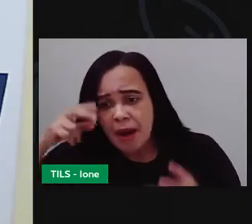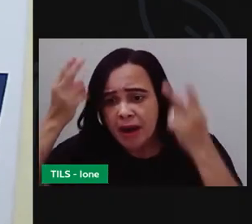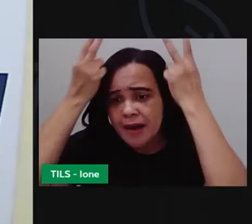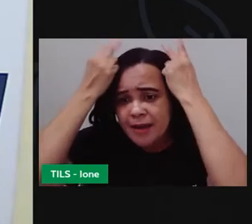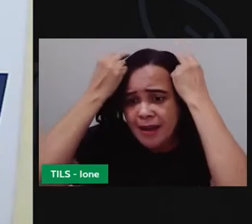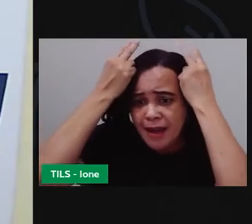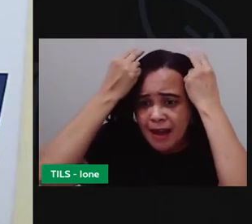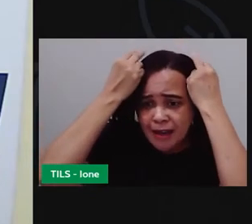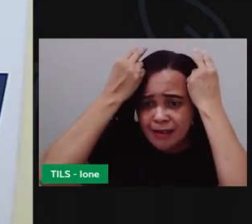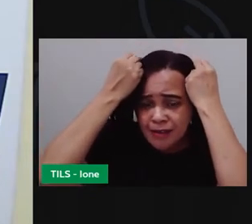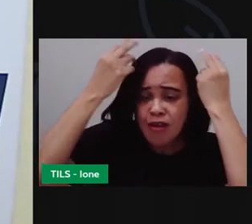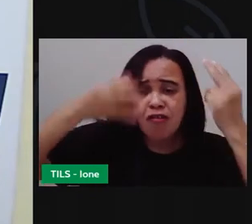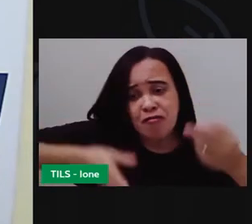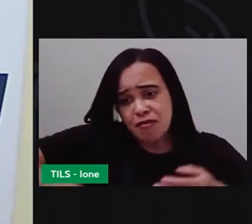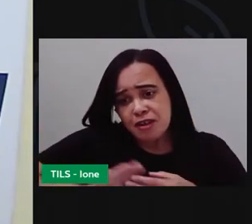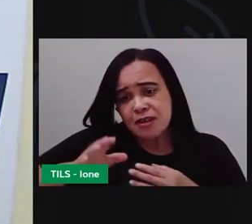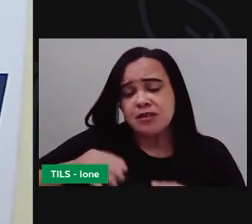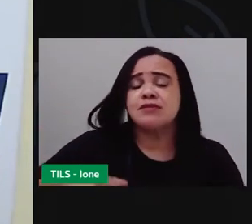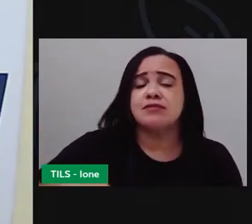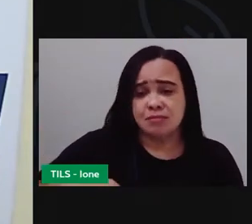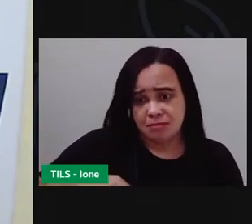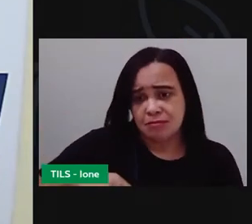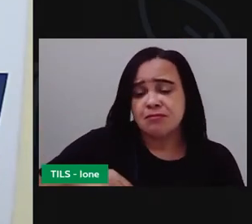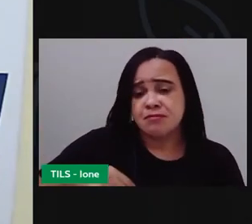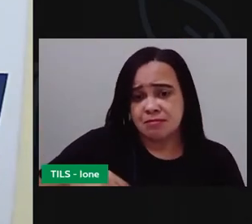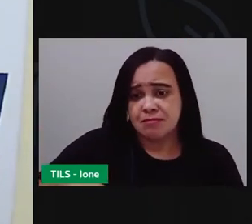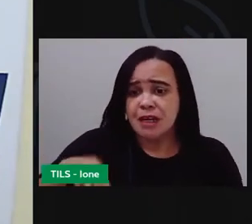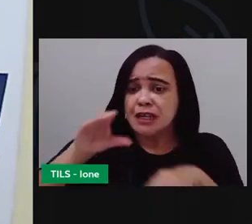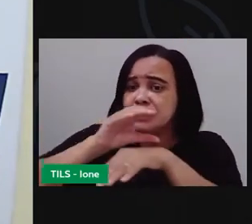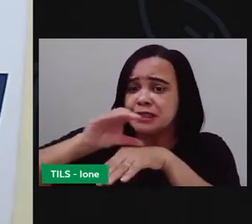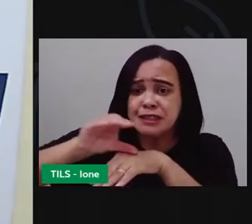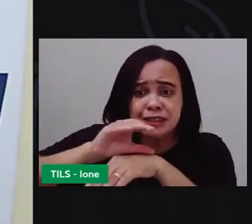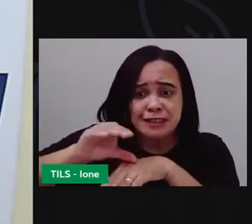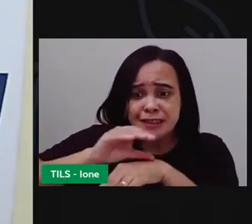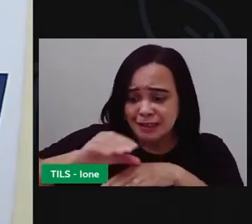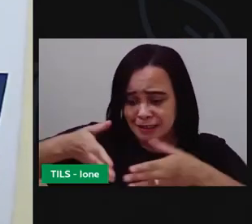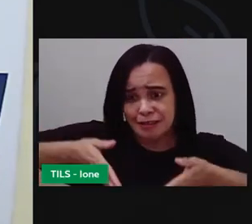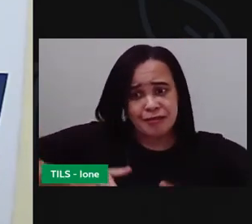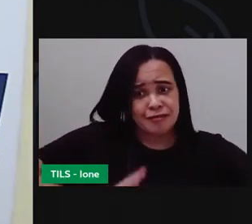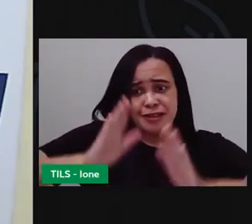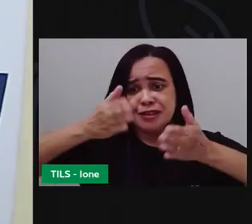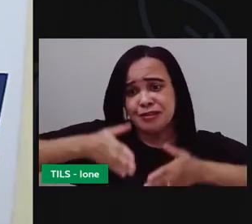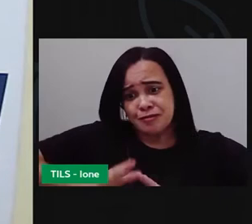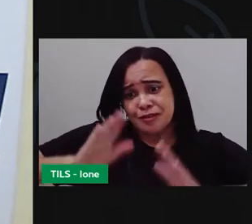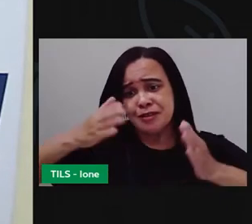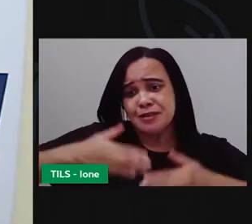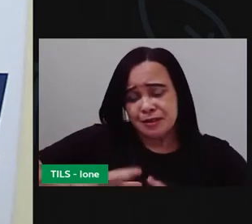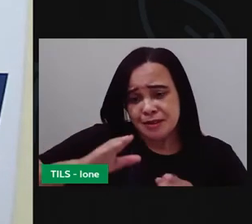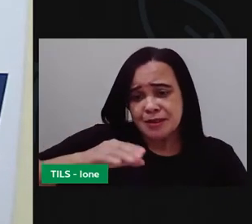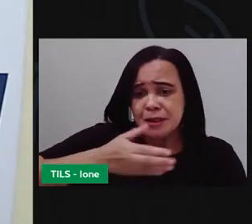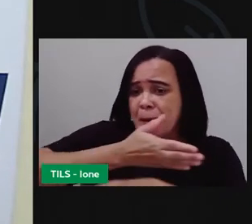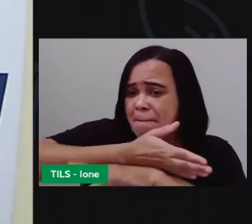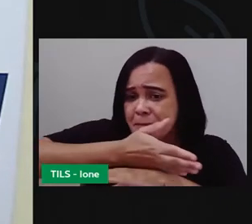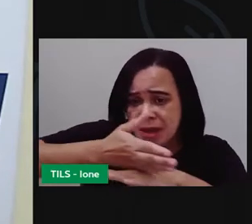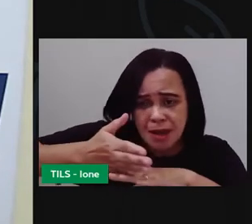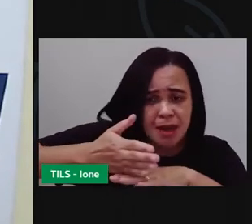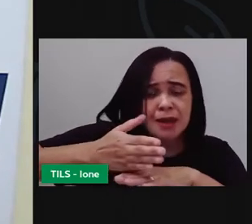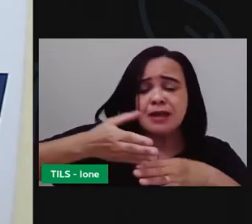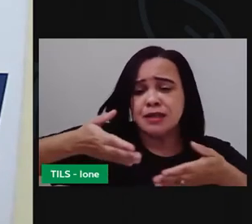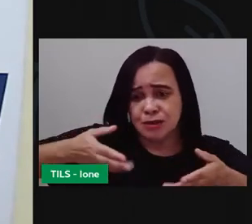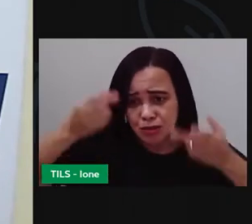coelhinha cinza, coelhinho branco,